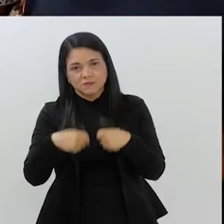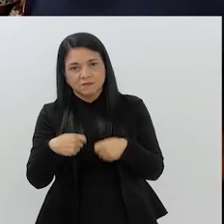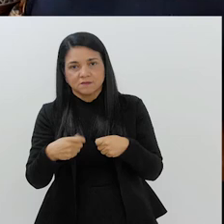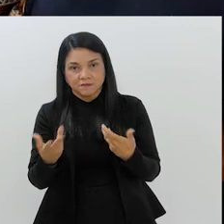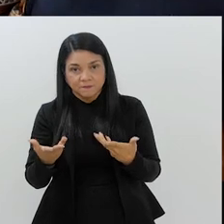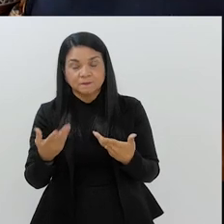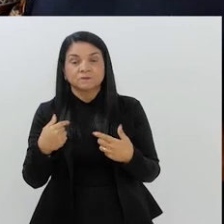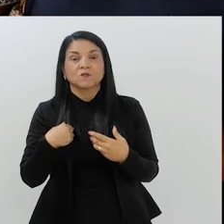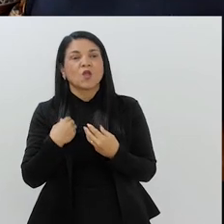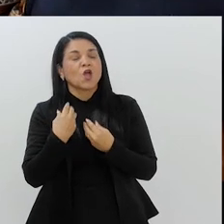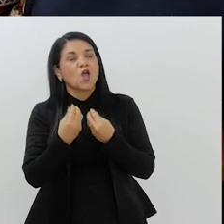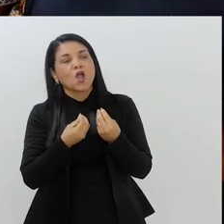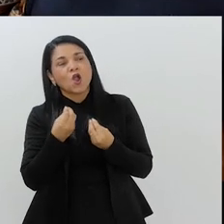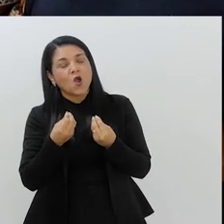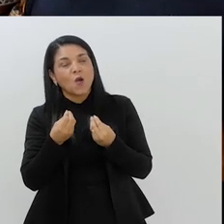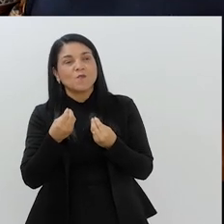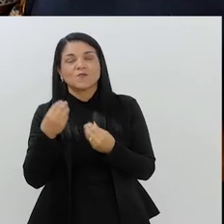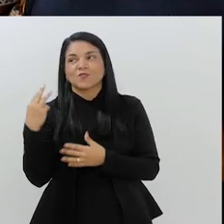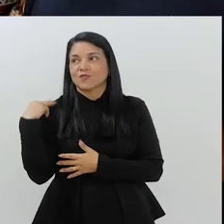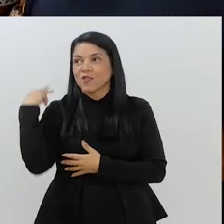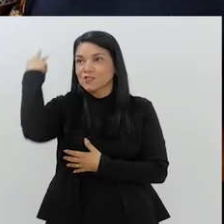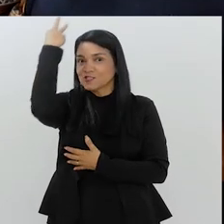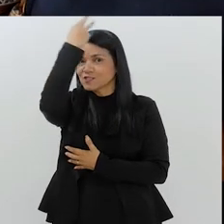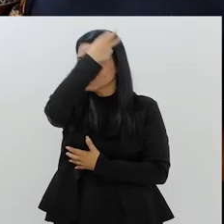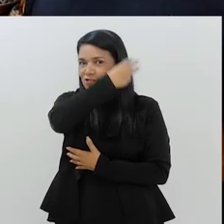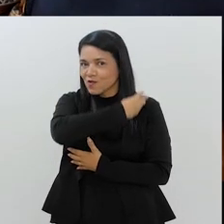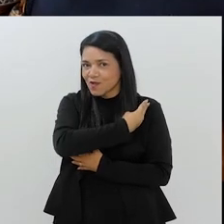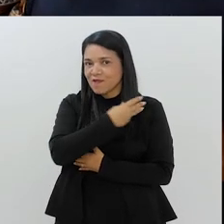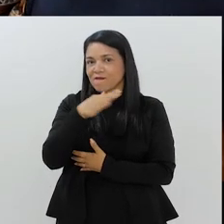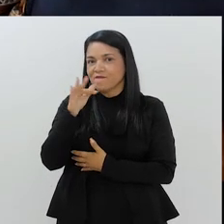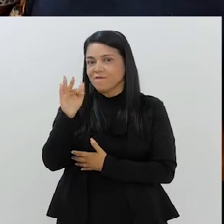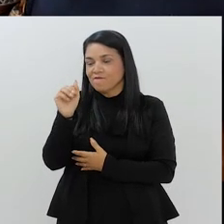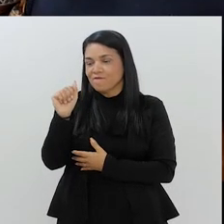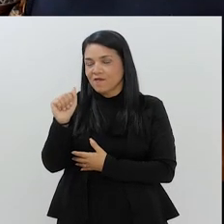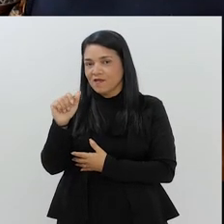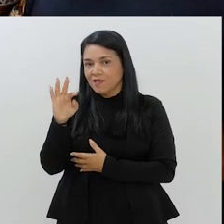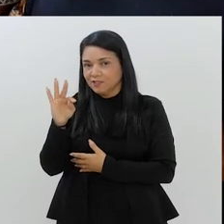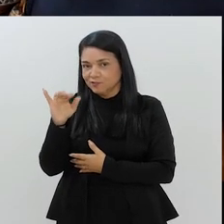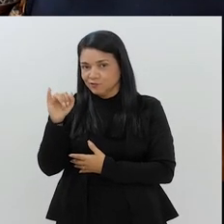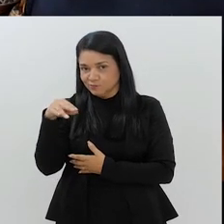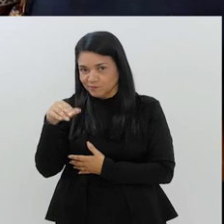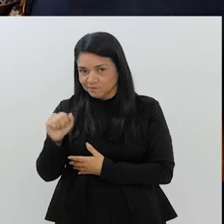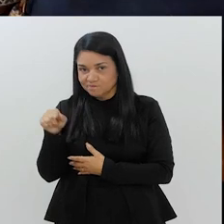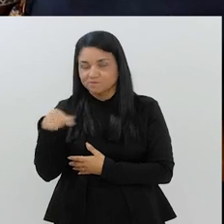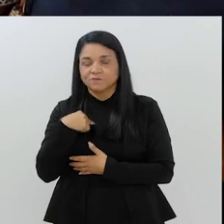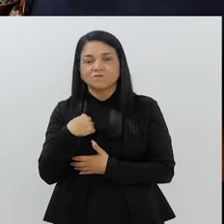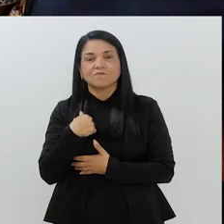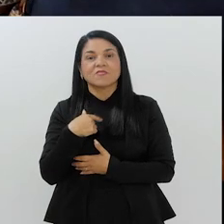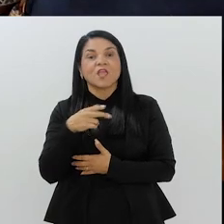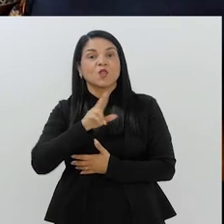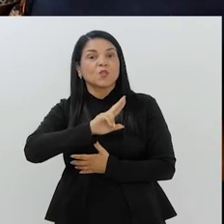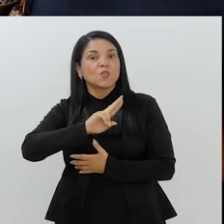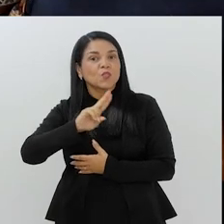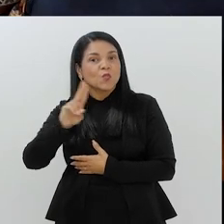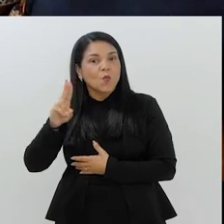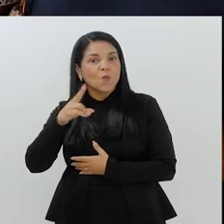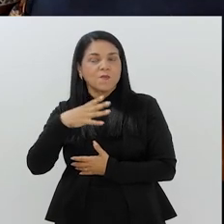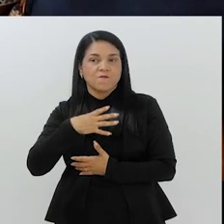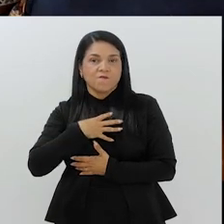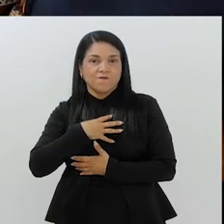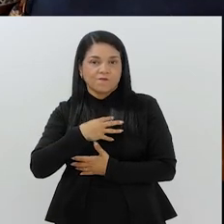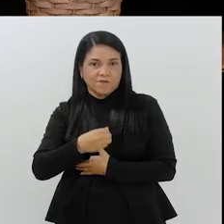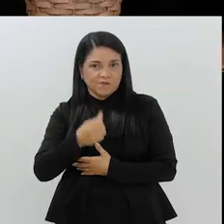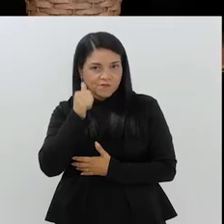Como disse Nossa Senhora de Fátima, eu sempre falo que era o nome da filha